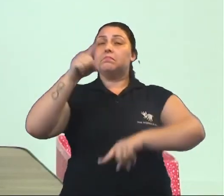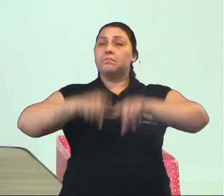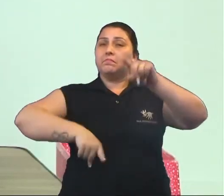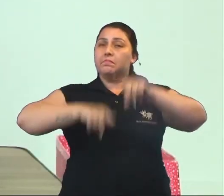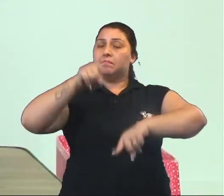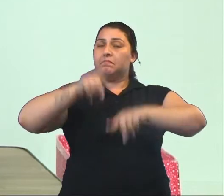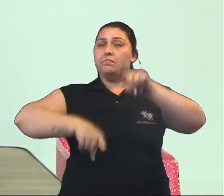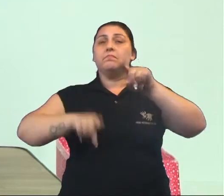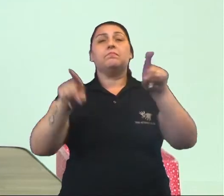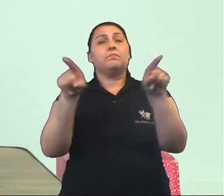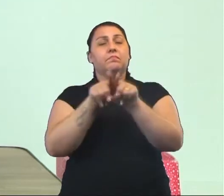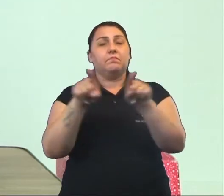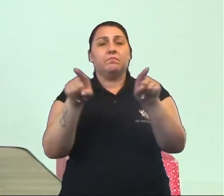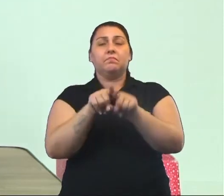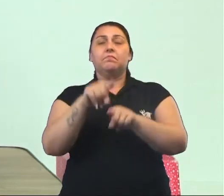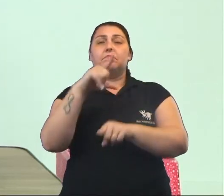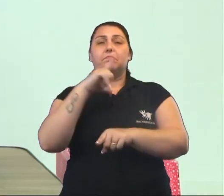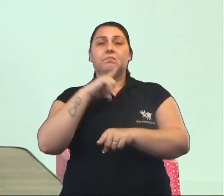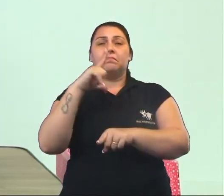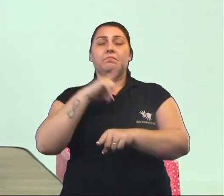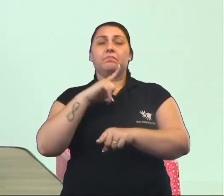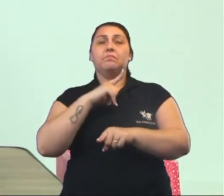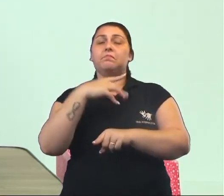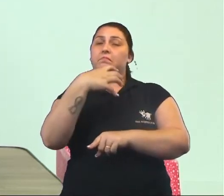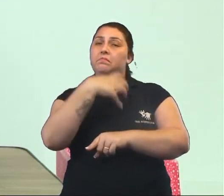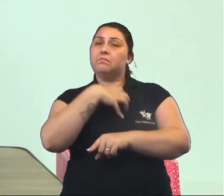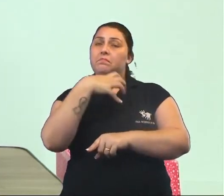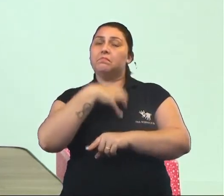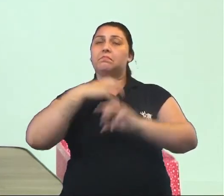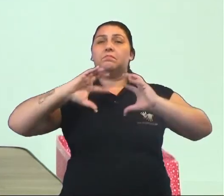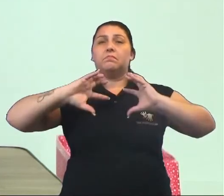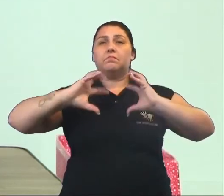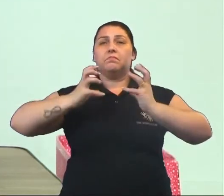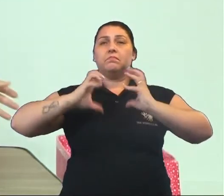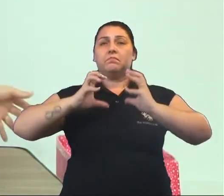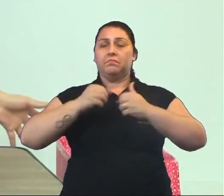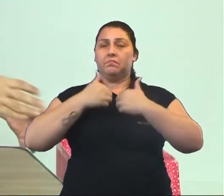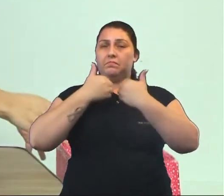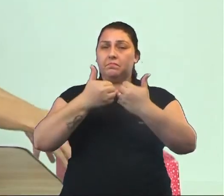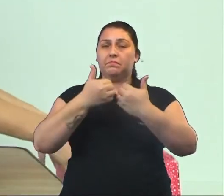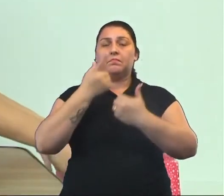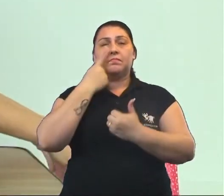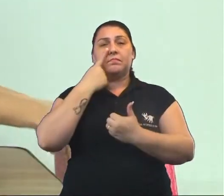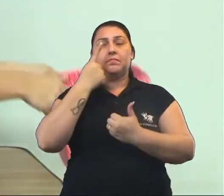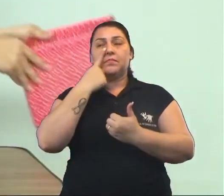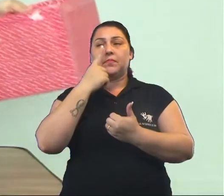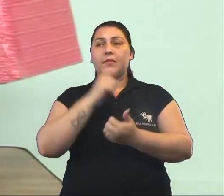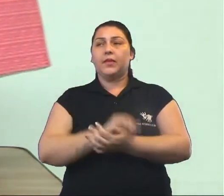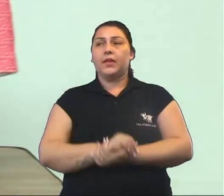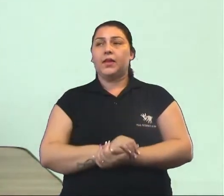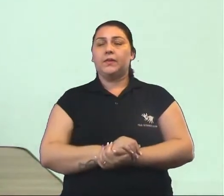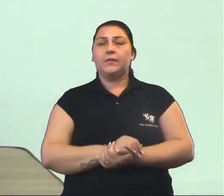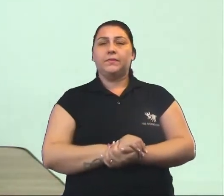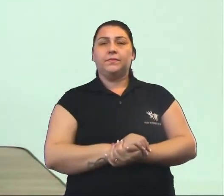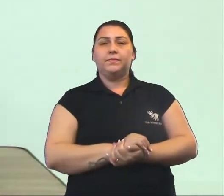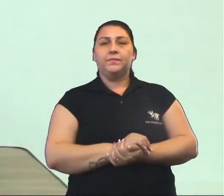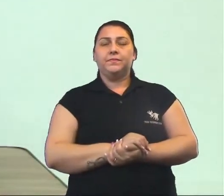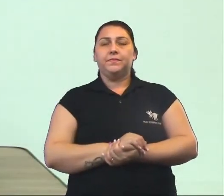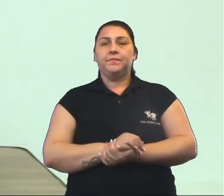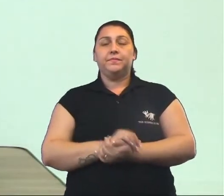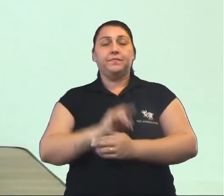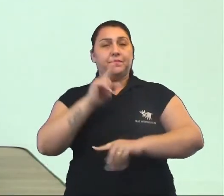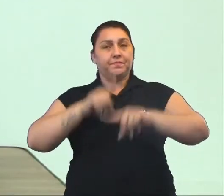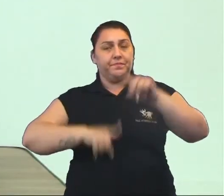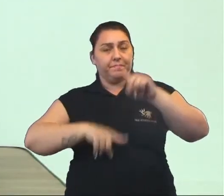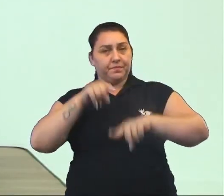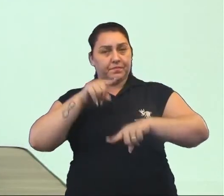objetos que também possuem esse formato esférico. Tudo bem? Olhem só, vamos ver o que temos aqui na aula de hoje. Será que são